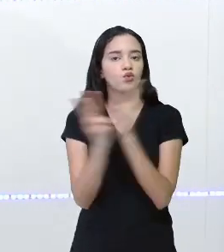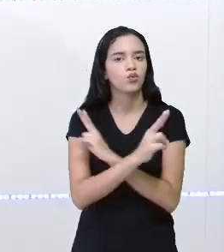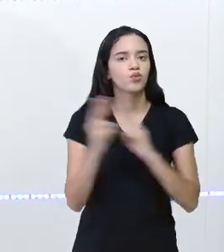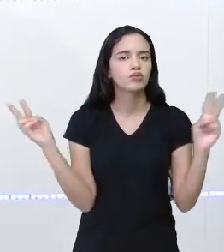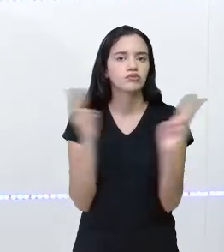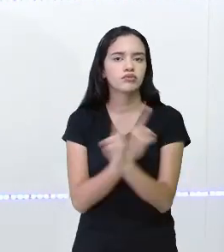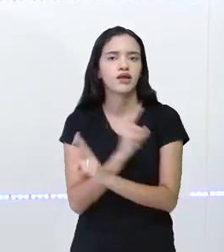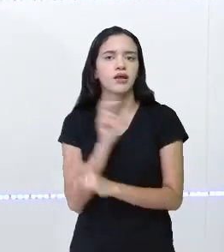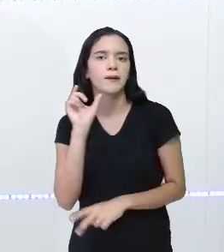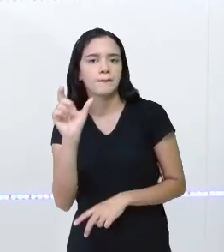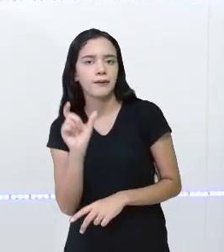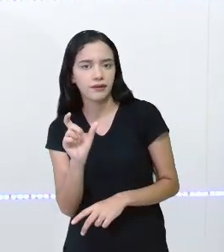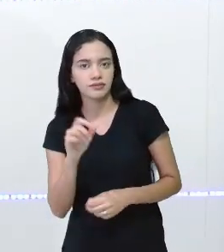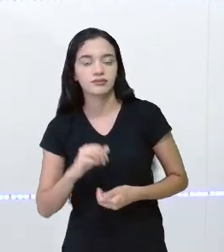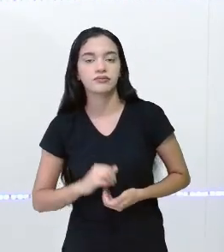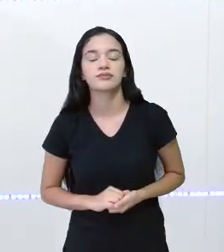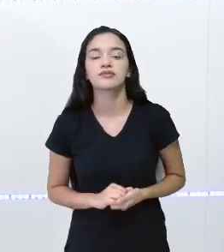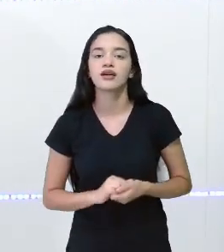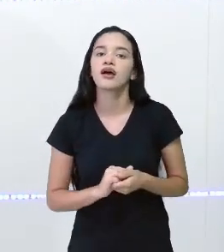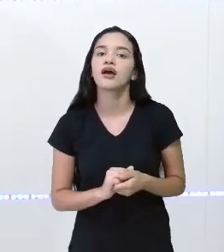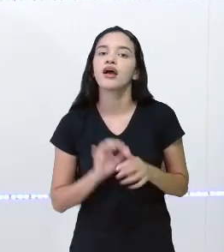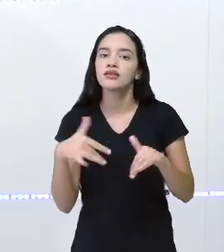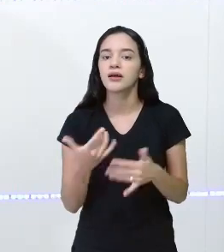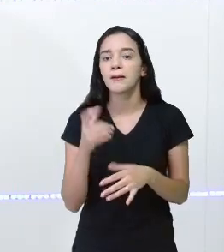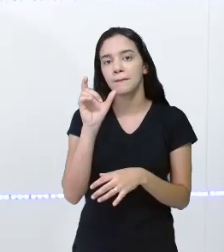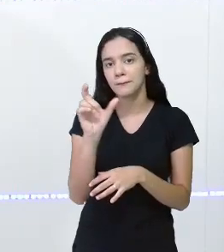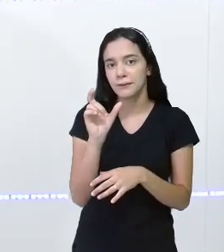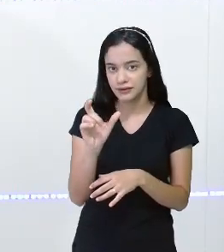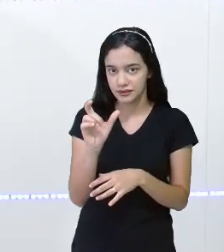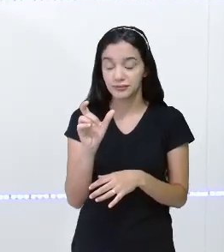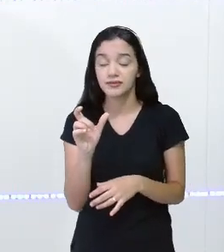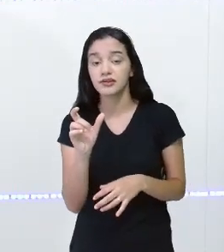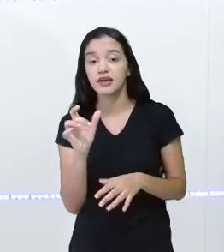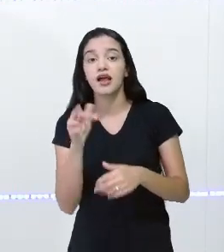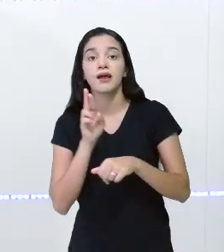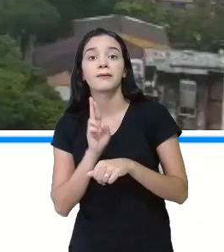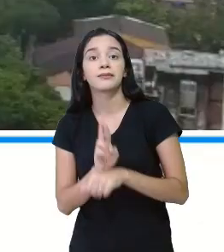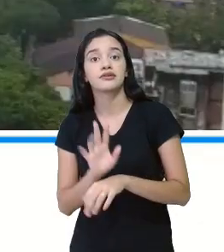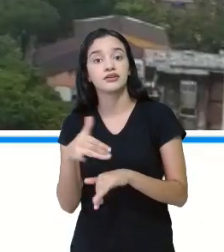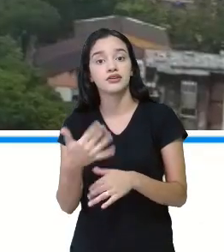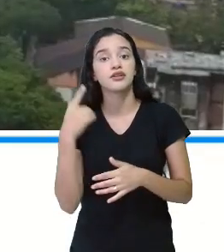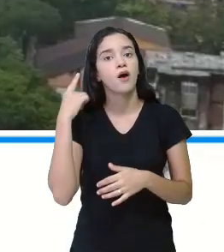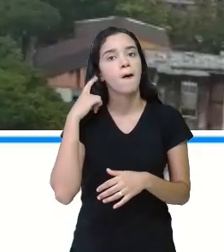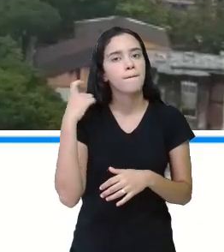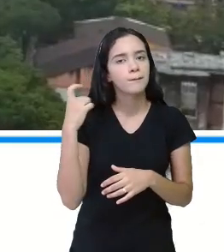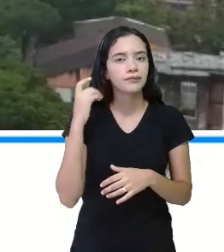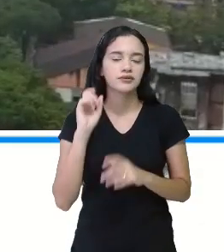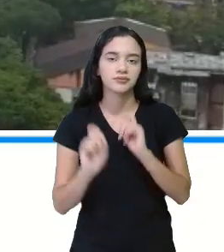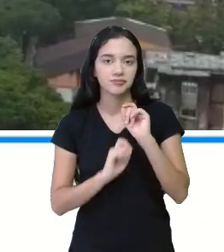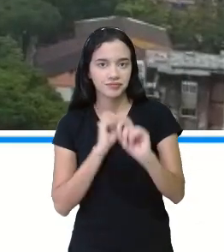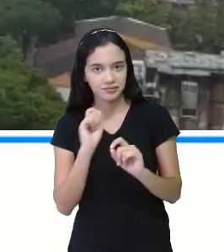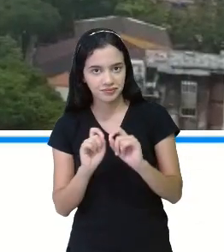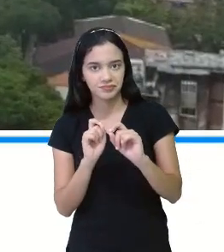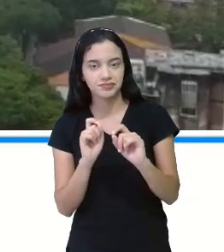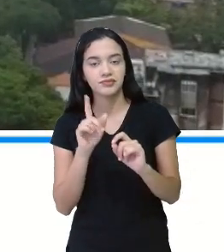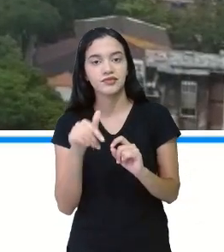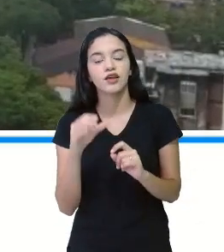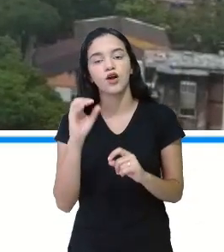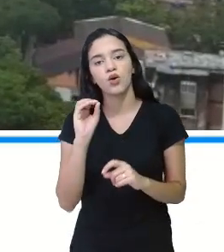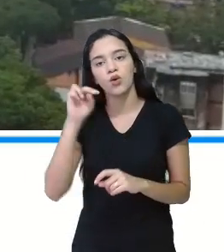que palavra seria? Esta palavra que representa o barulho é justamente a